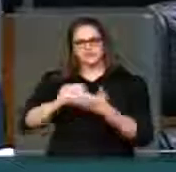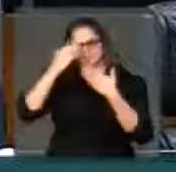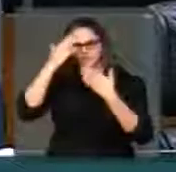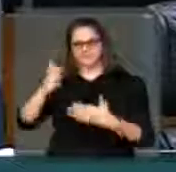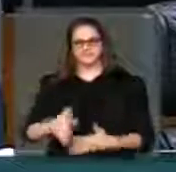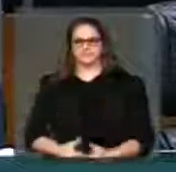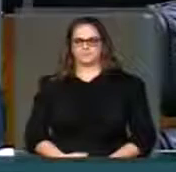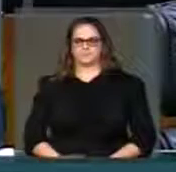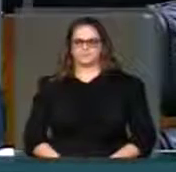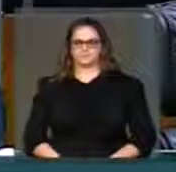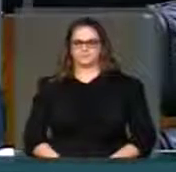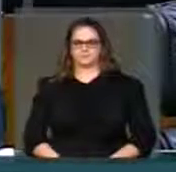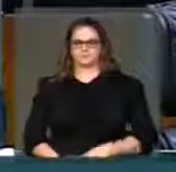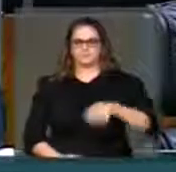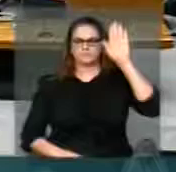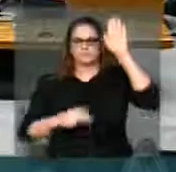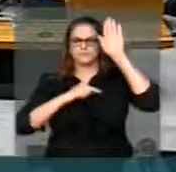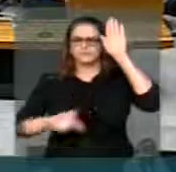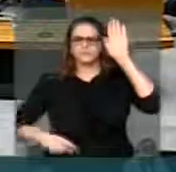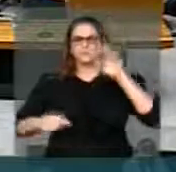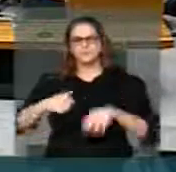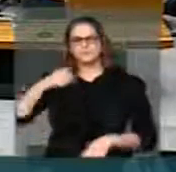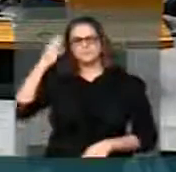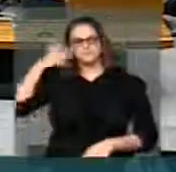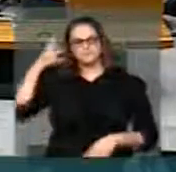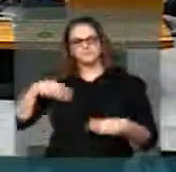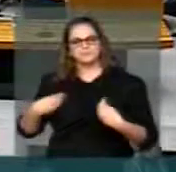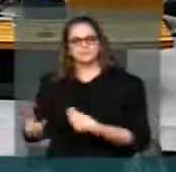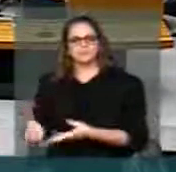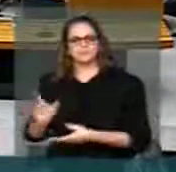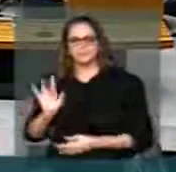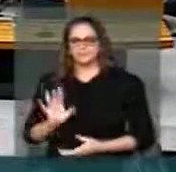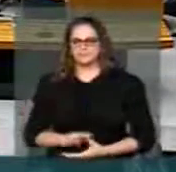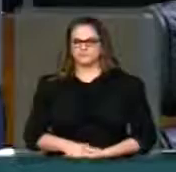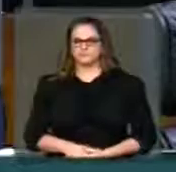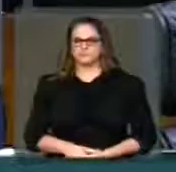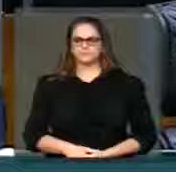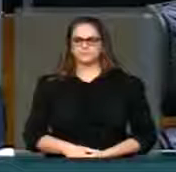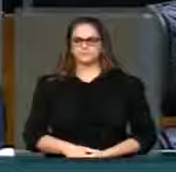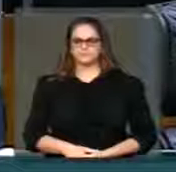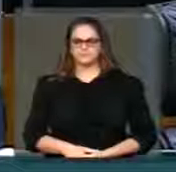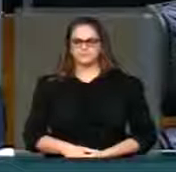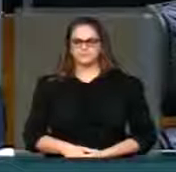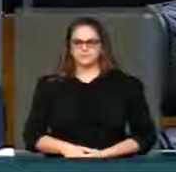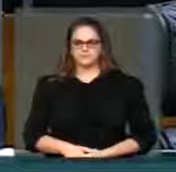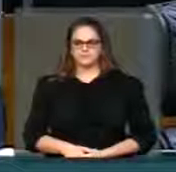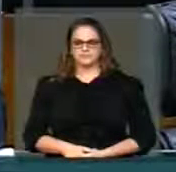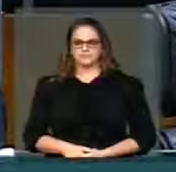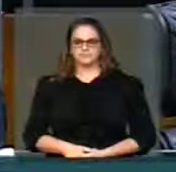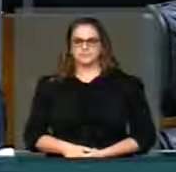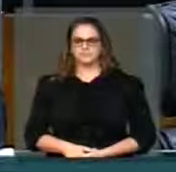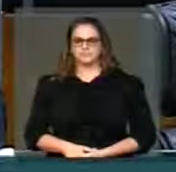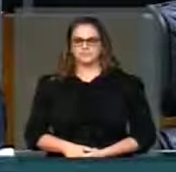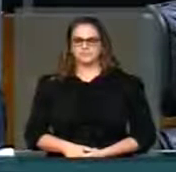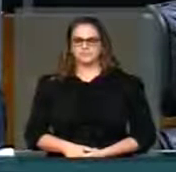Presidente, apenas para pedir que registre na voz do Brasil o pronunciamento. O vem da rede de abertura, senhor será deferido. Adilbês,